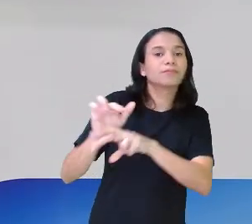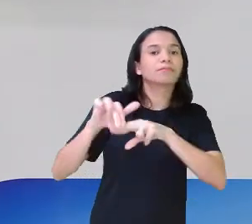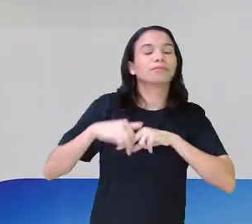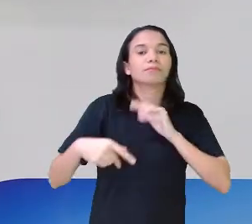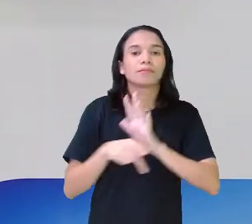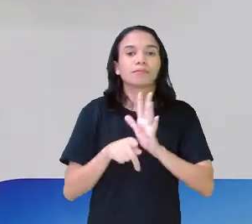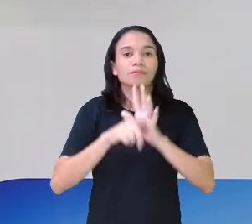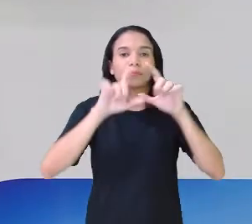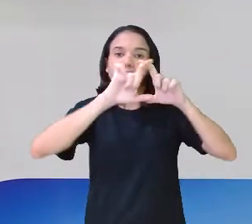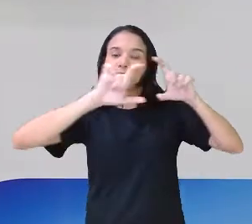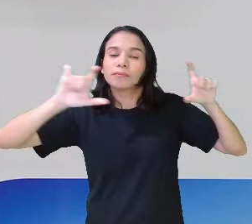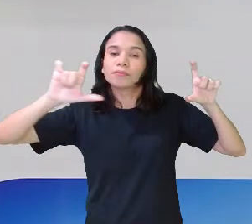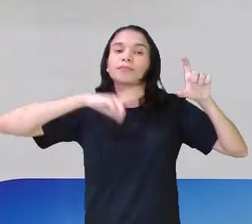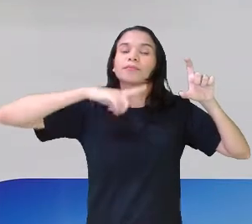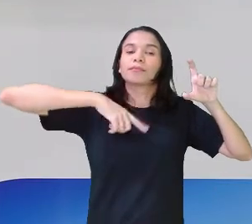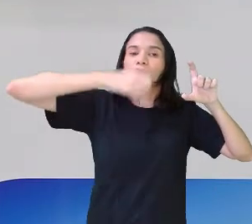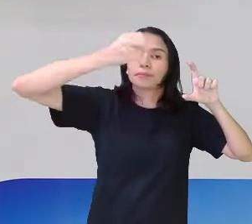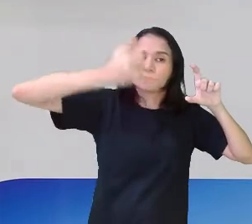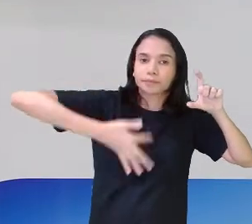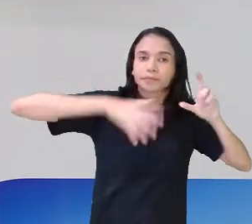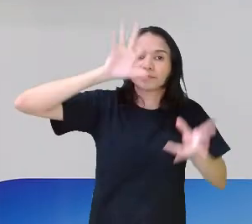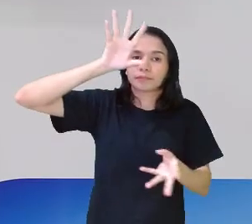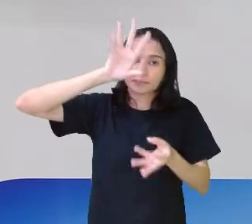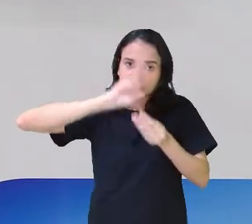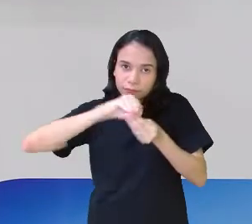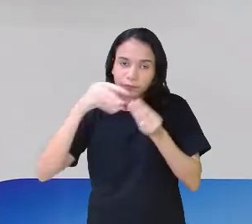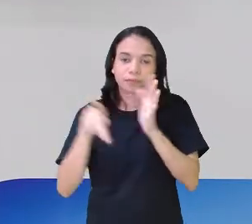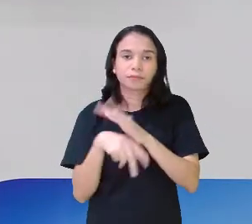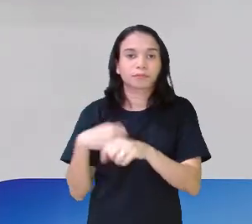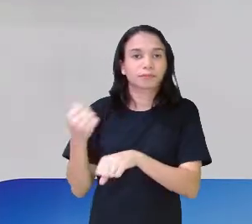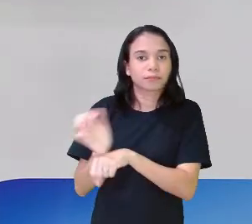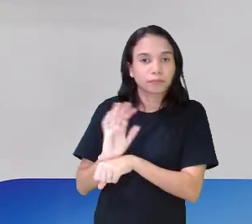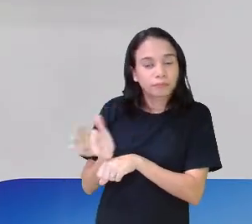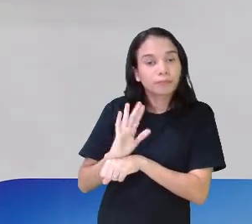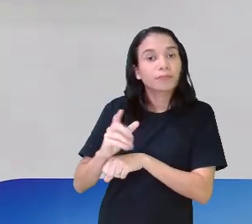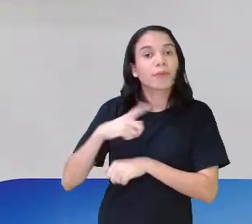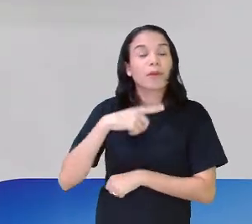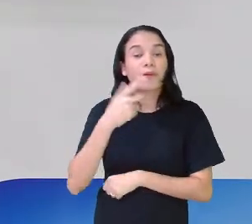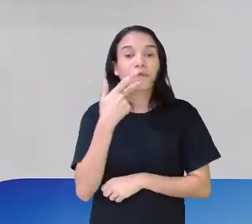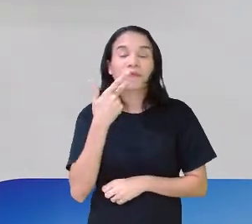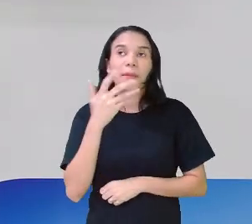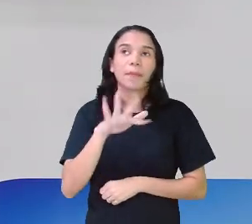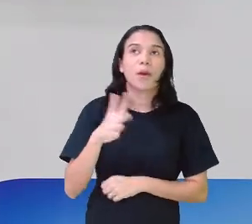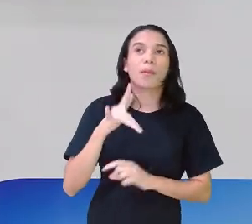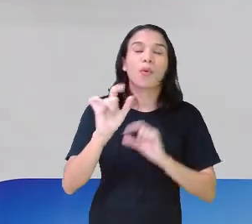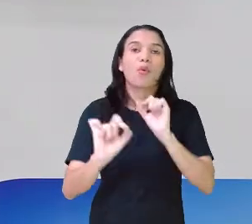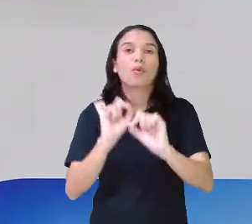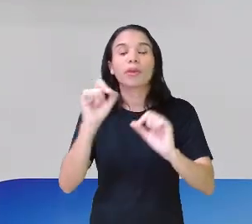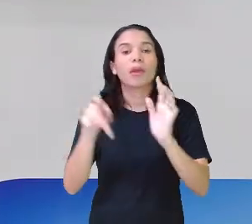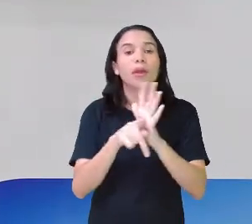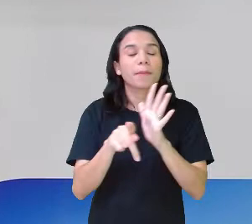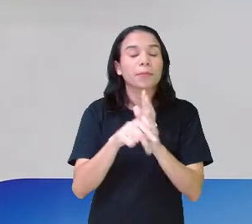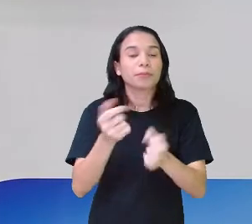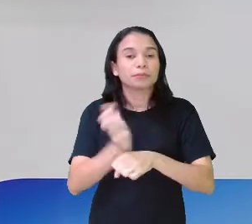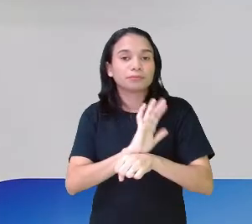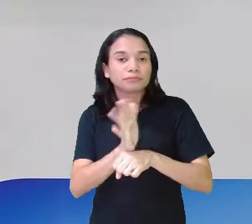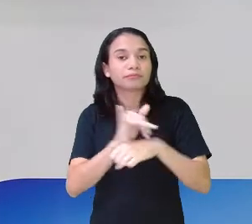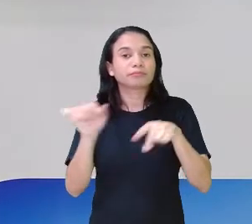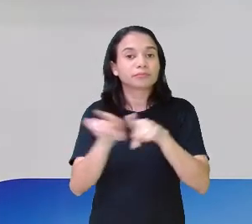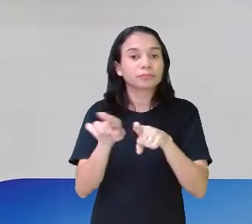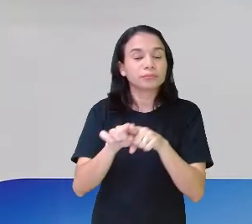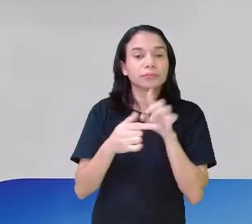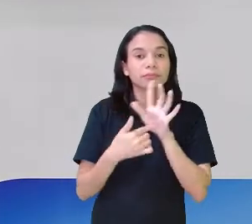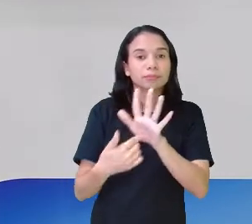parágrafos da sua resenha, ele resume o filme, ele vai dizer sobre mais ou menos o que é o filme. Vai dizer